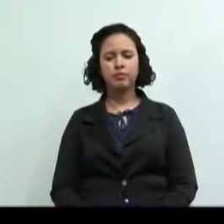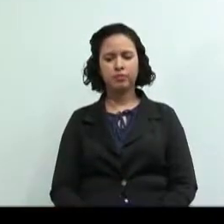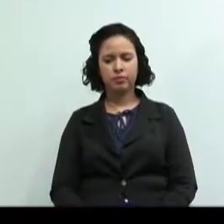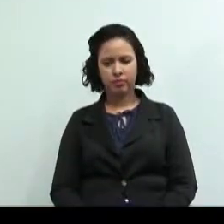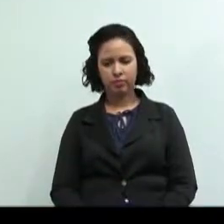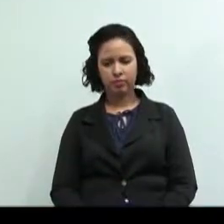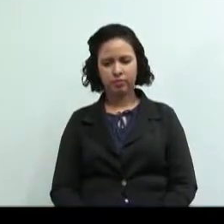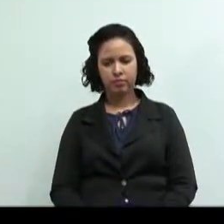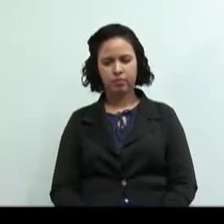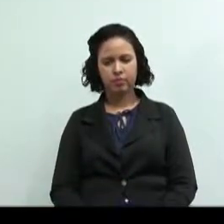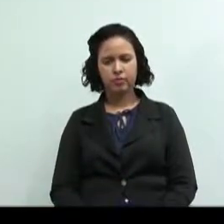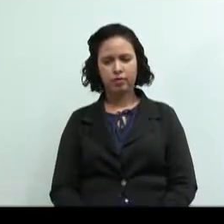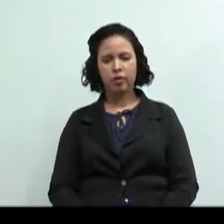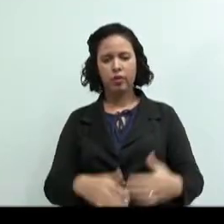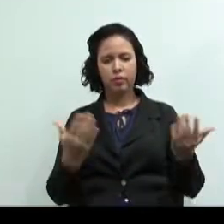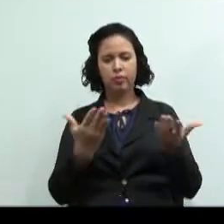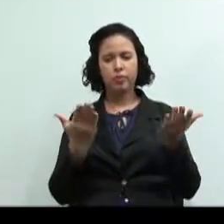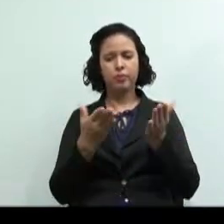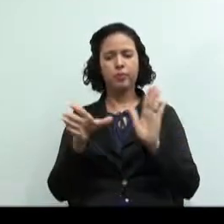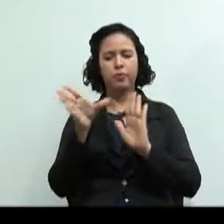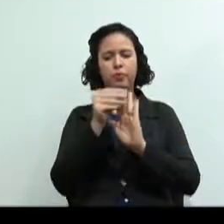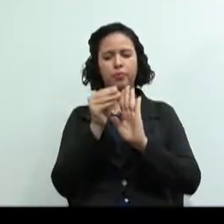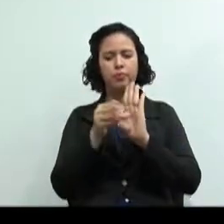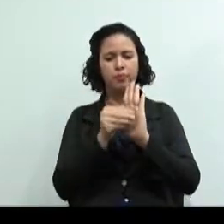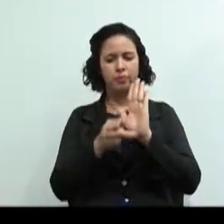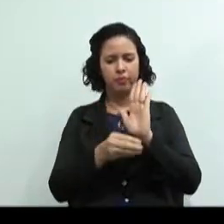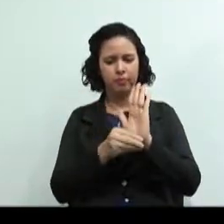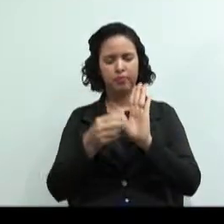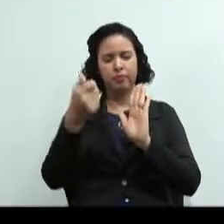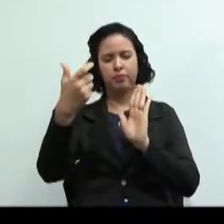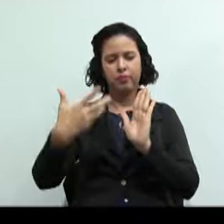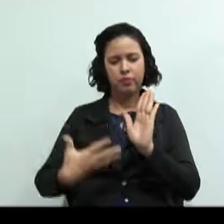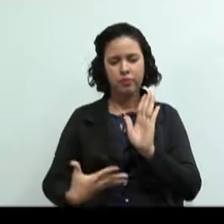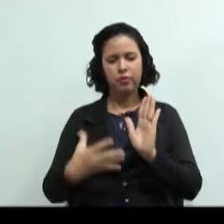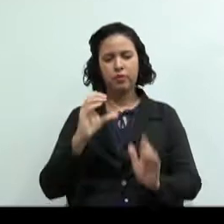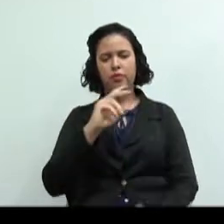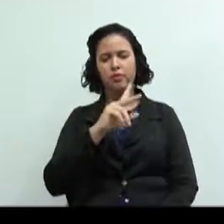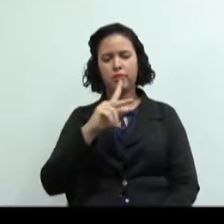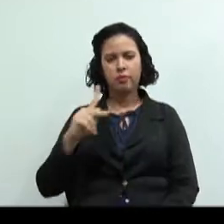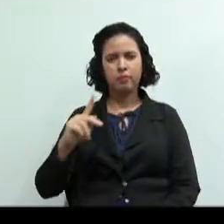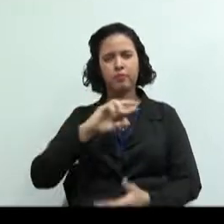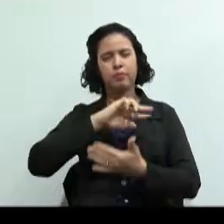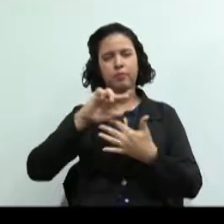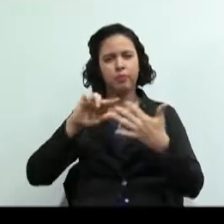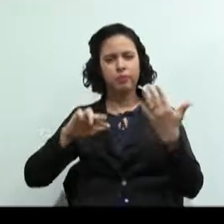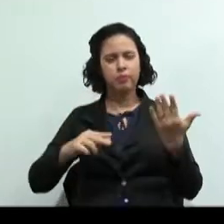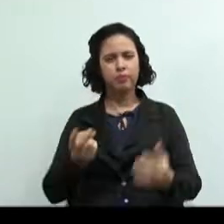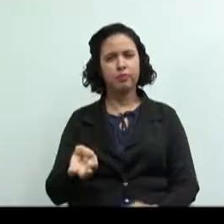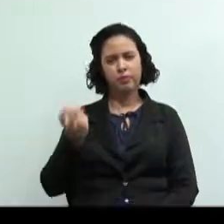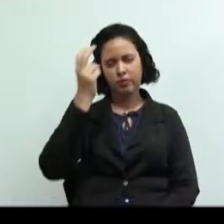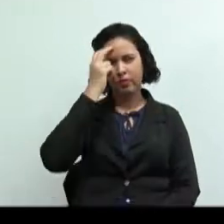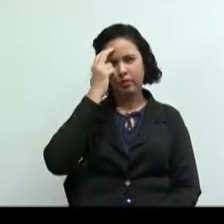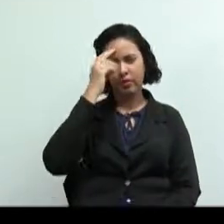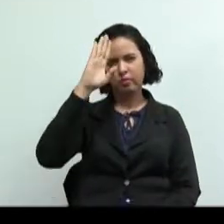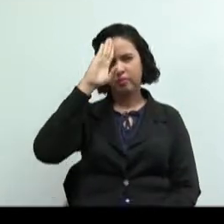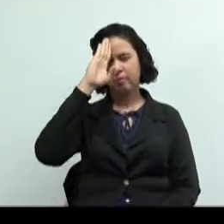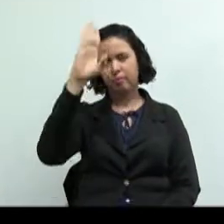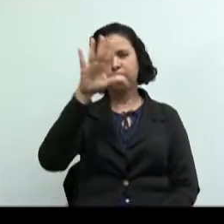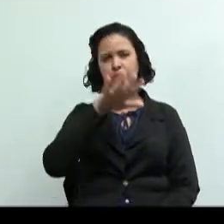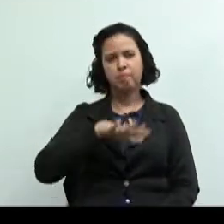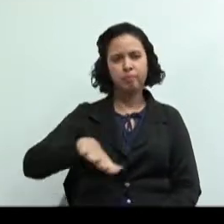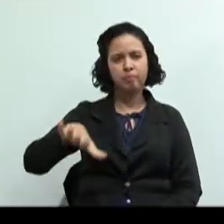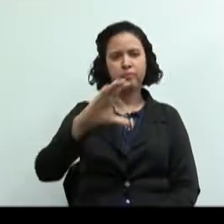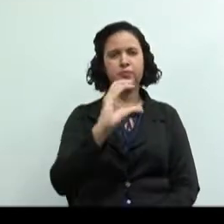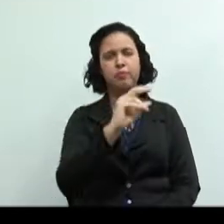Hoje, no conteúdo da aula, falaremos sobre cooperativismo e diversidade cultural, os principais campos de atuação das